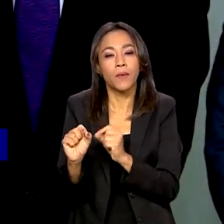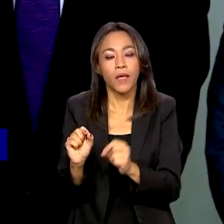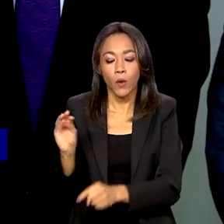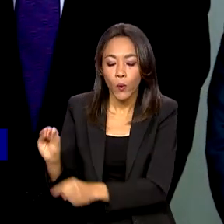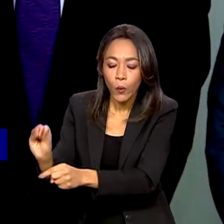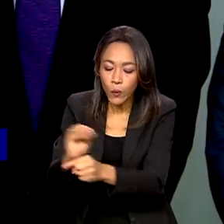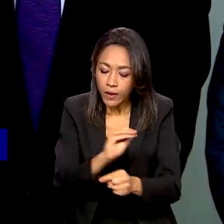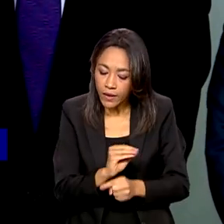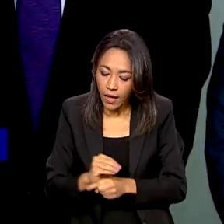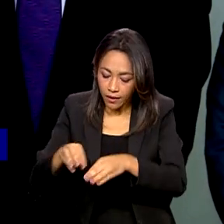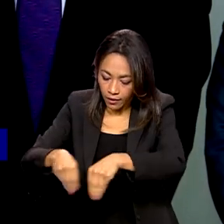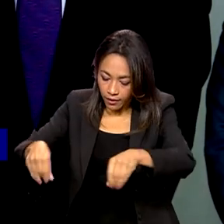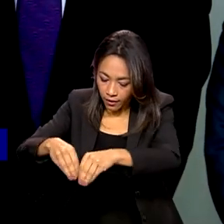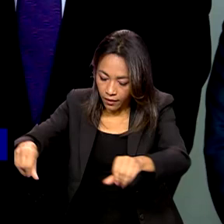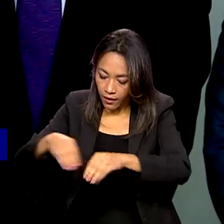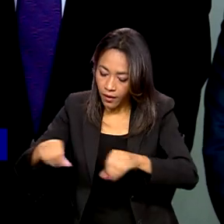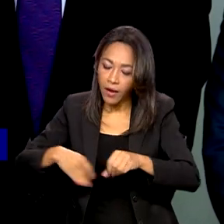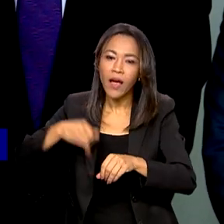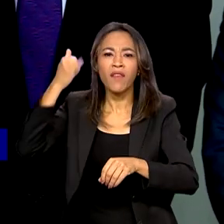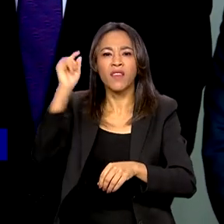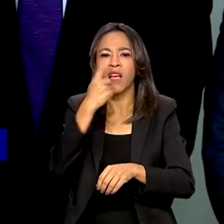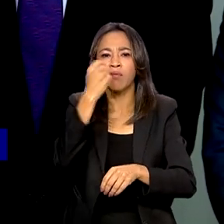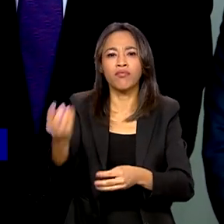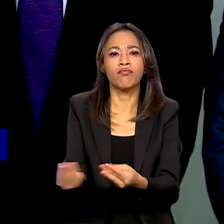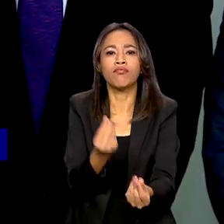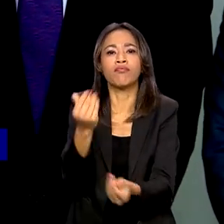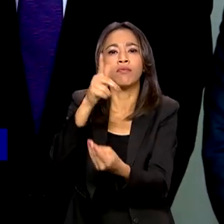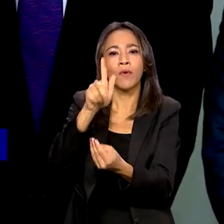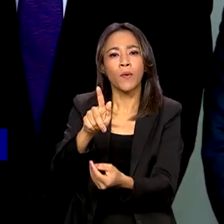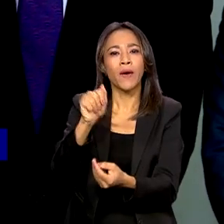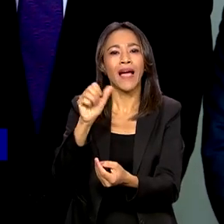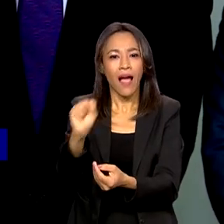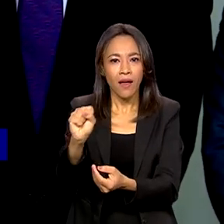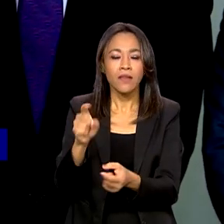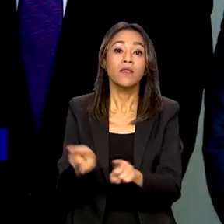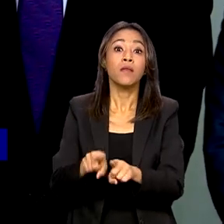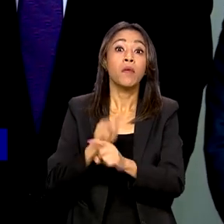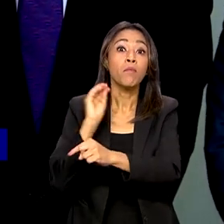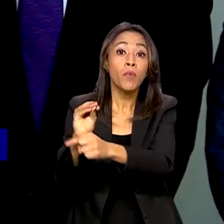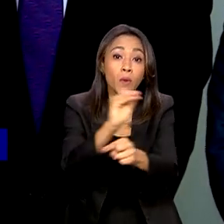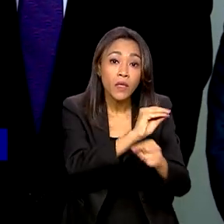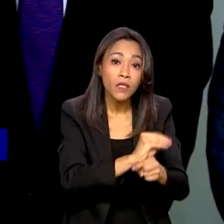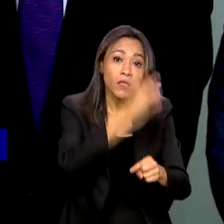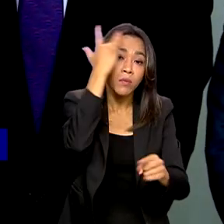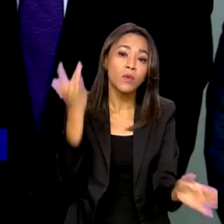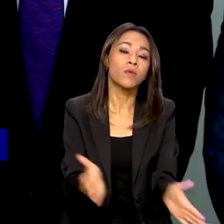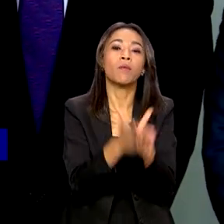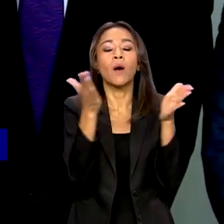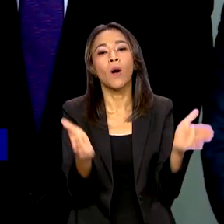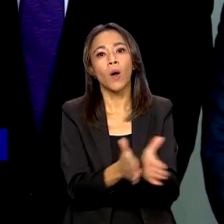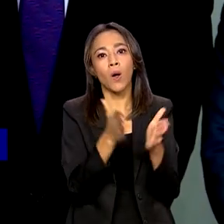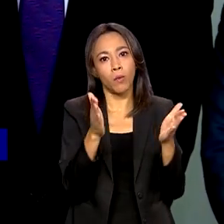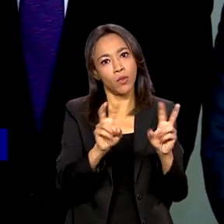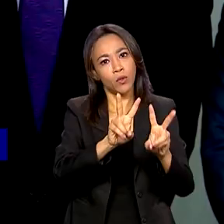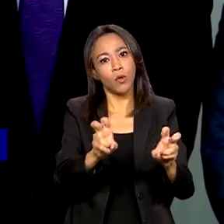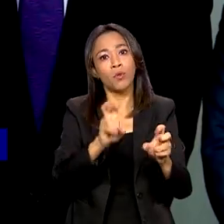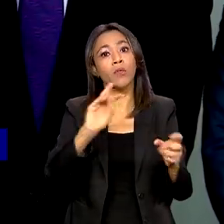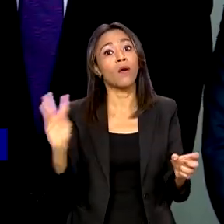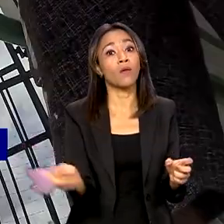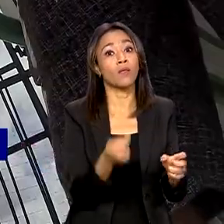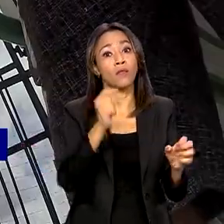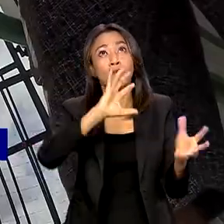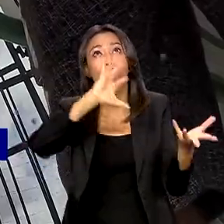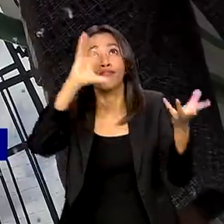emissão de gases, na sustentabilidade, mas sobretudo para proteger os mais pobres do agravamento da crise climática que se